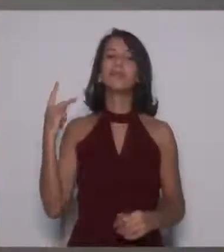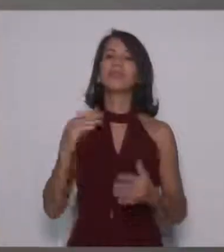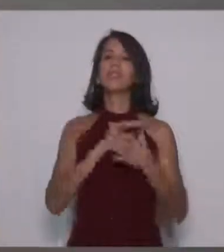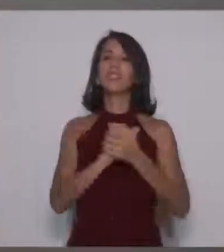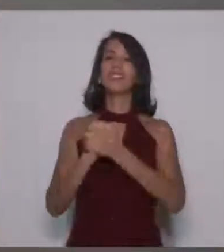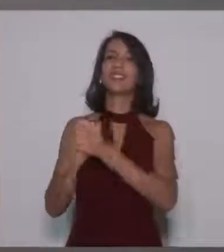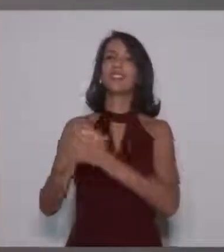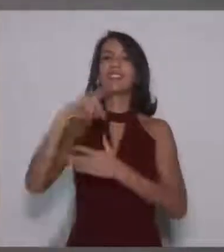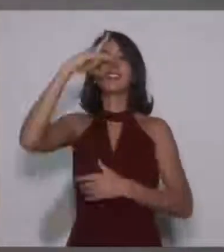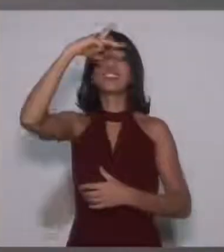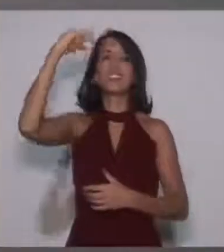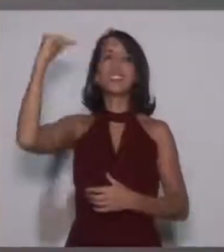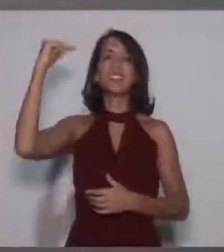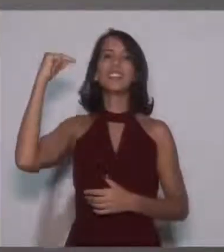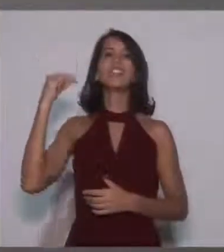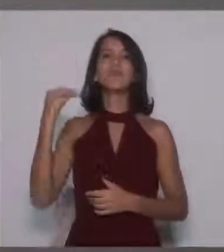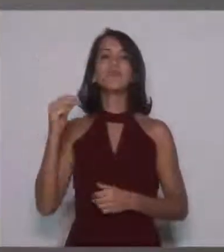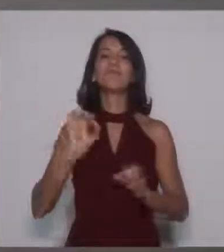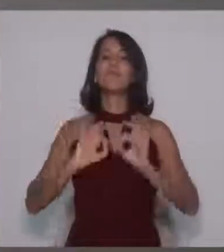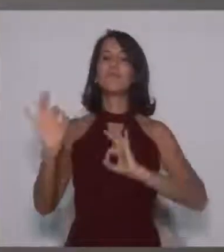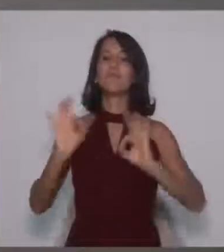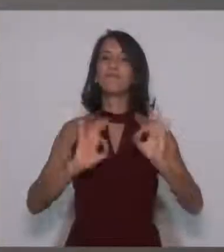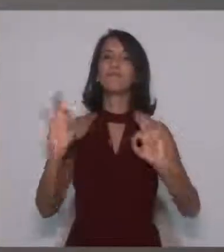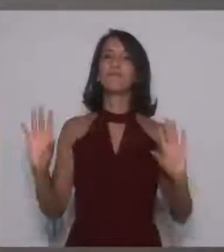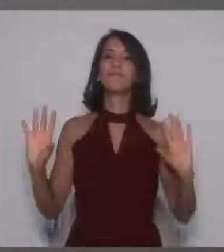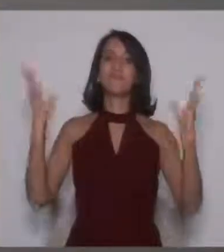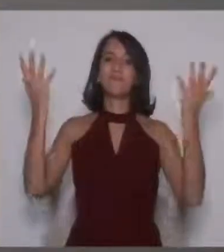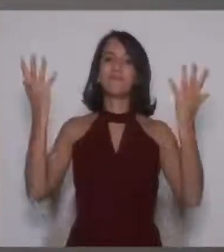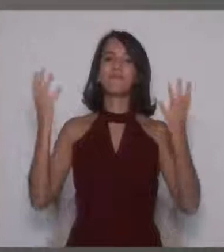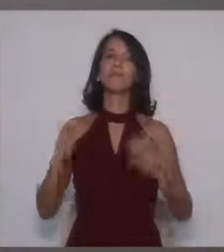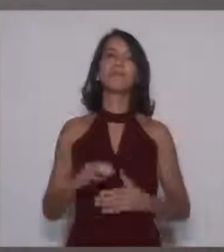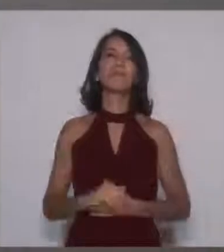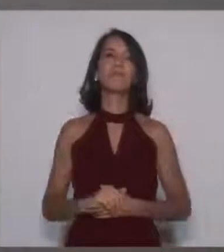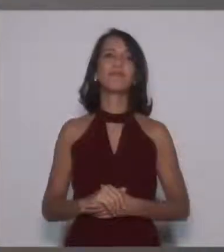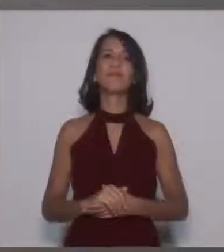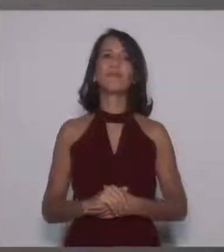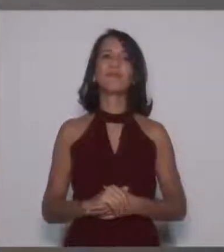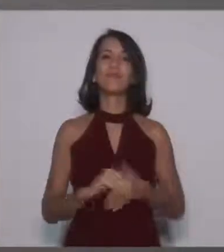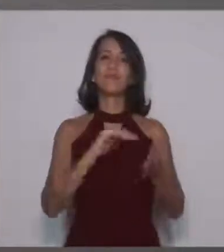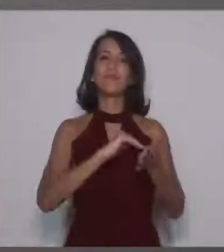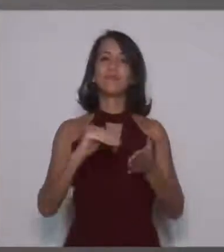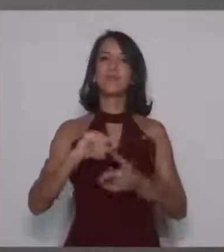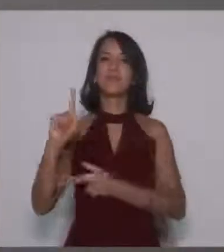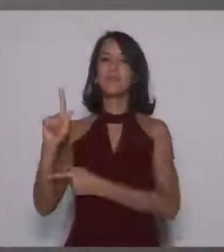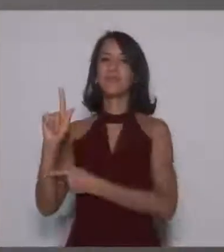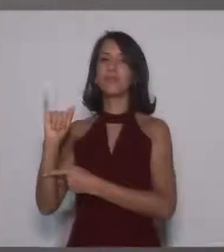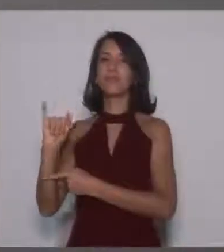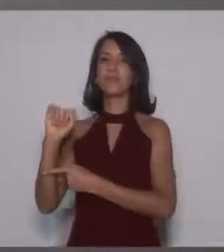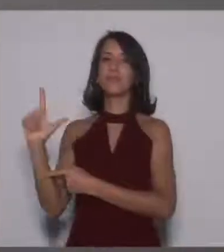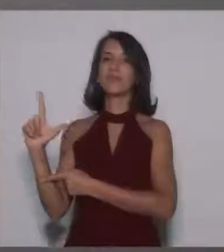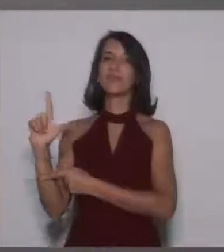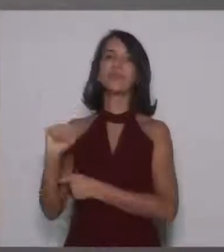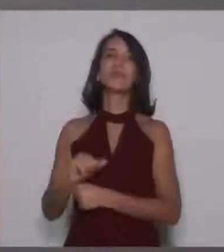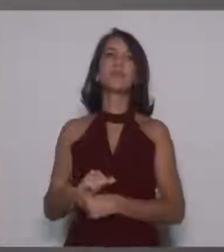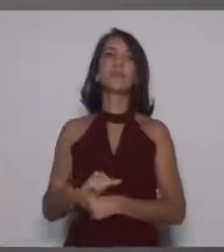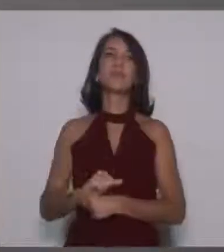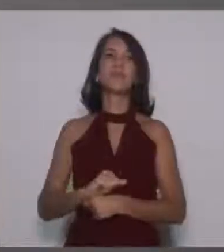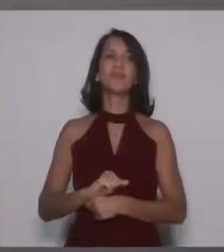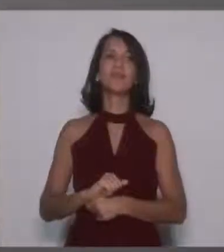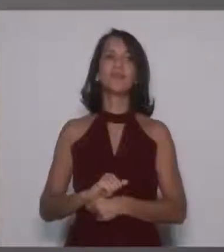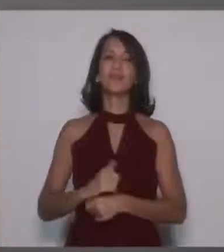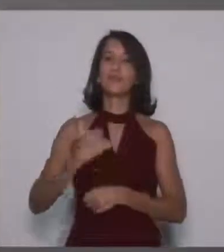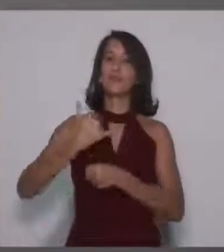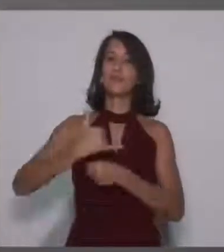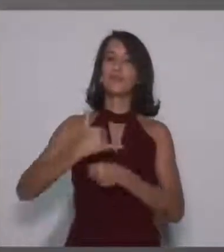parabenizar a Prefeitura e os organizadores. O secretário Gil, a